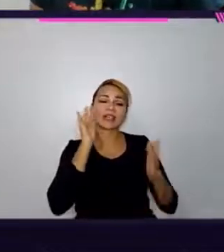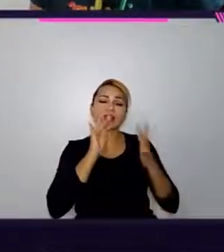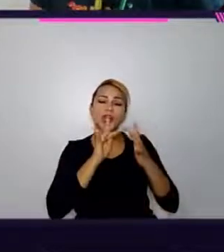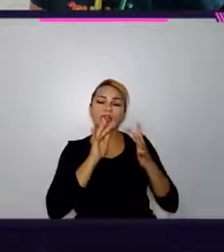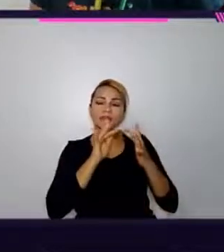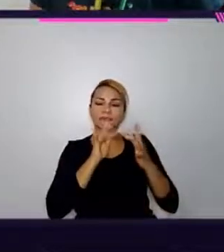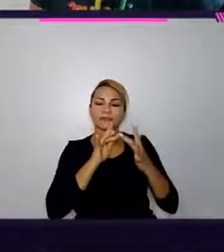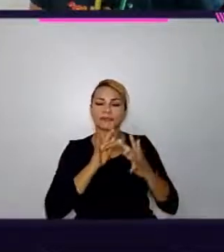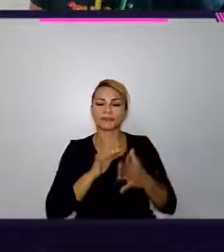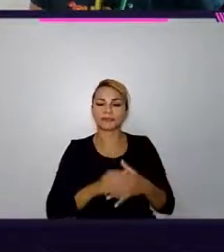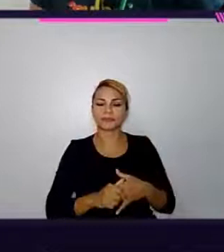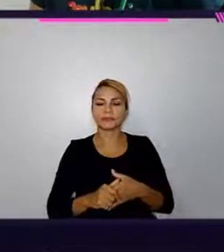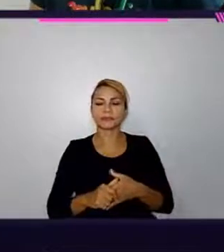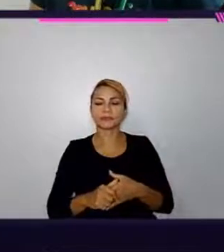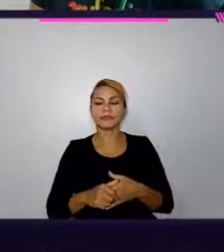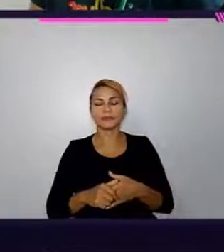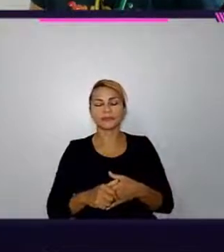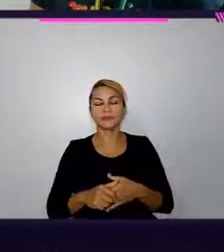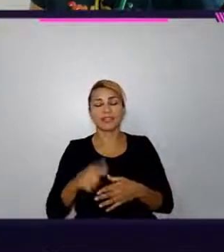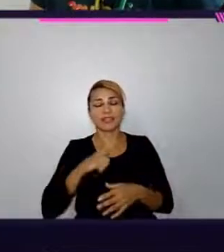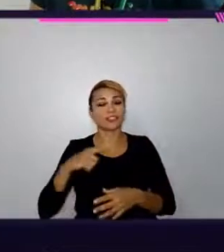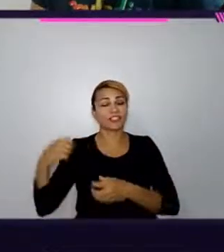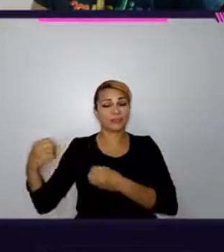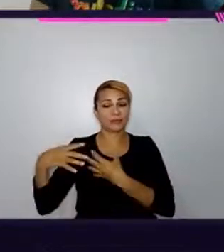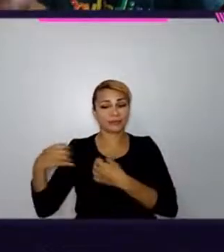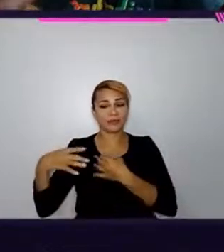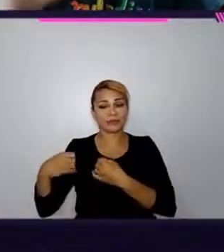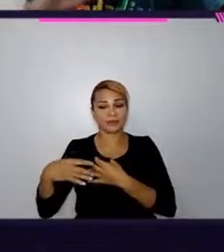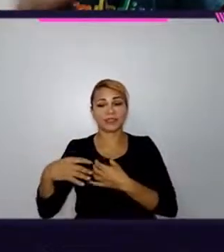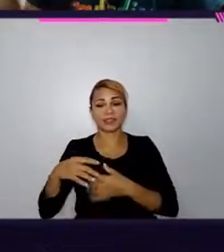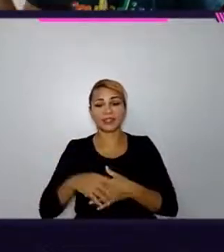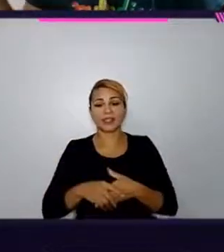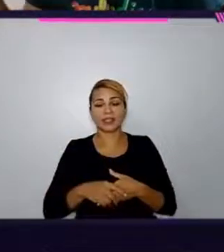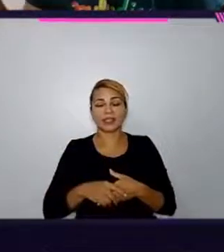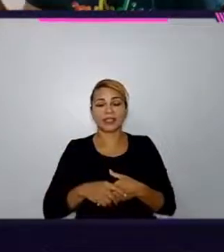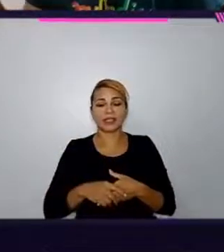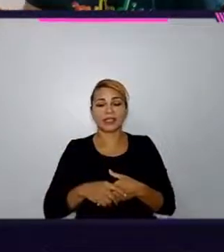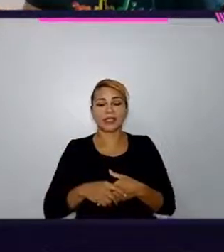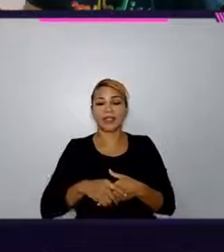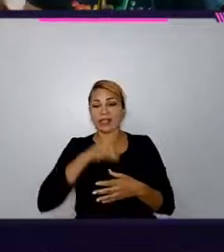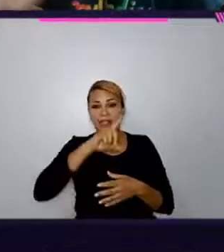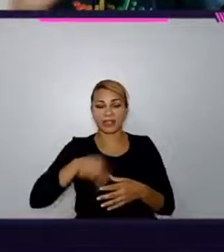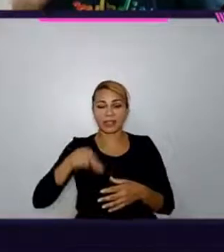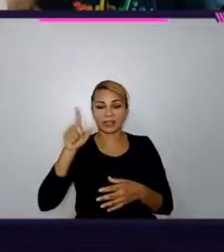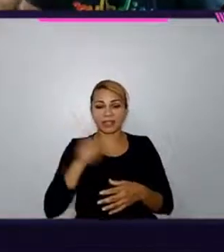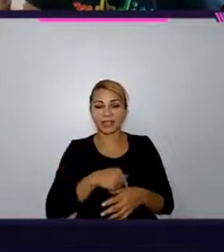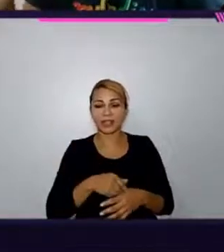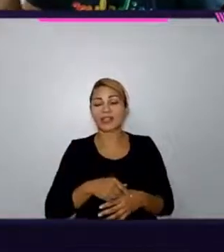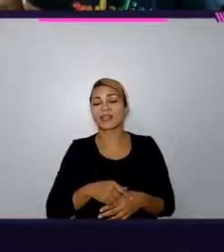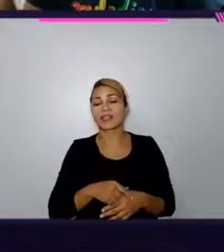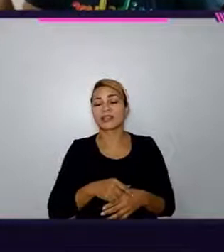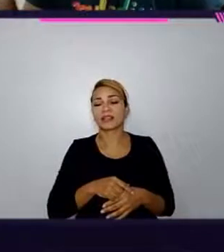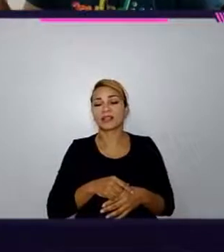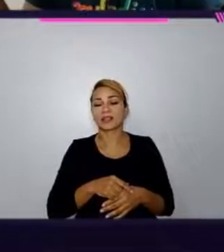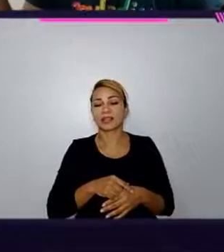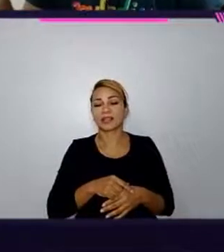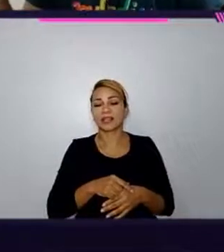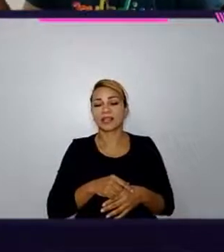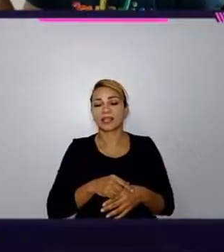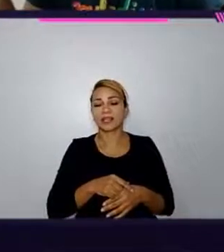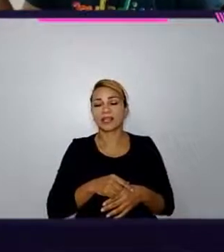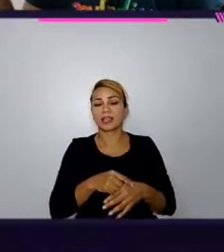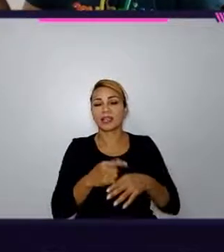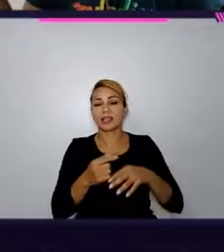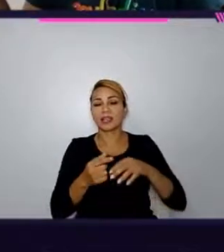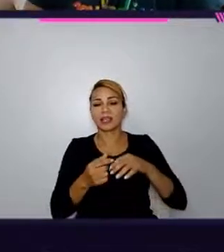Eu tive uma lição esses dias, olha só, na Python Brasil, falar isso, esses dias eu cancelei o Guido Van Rousseau, porque eu traduzi erroneamente uma